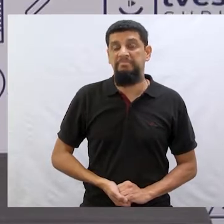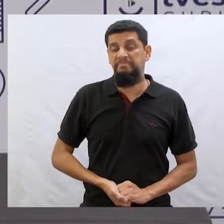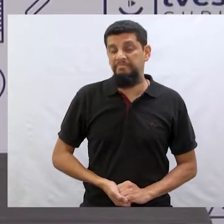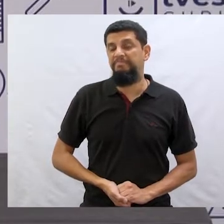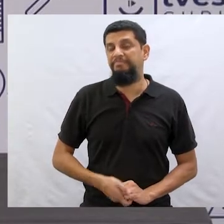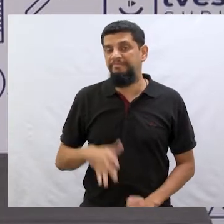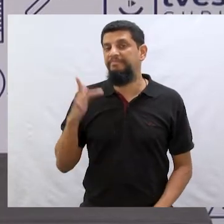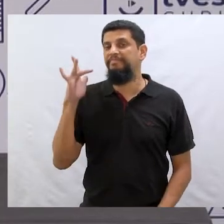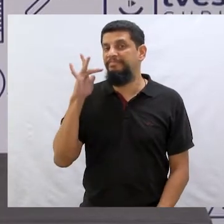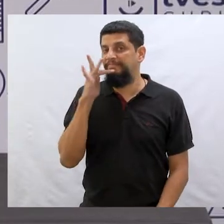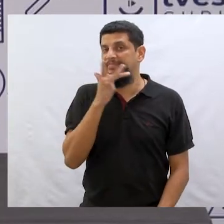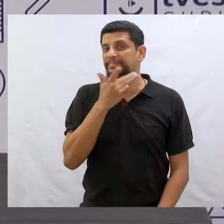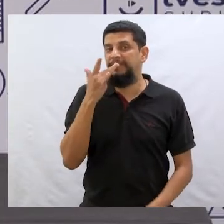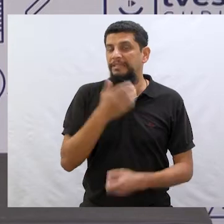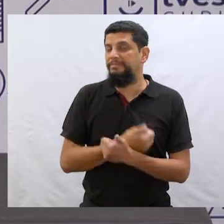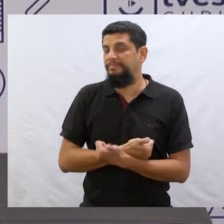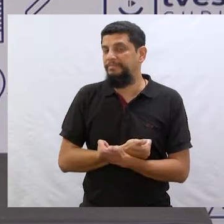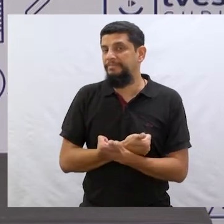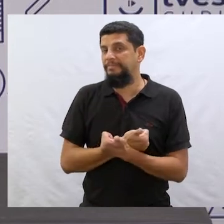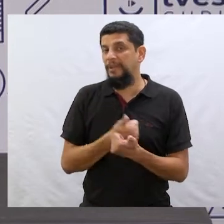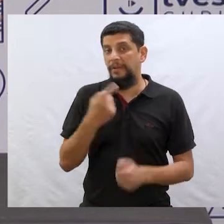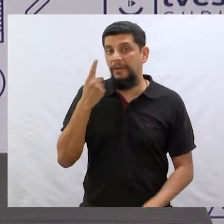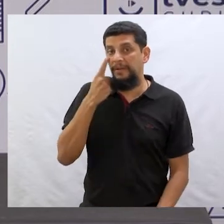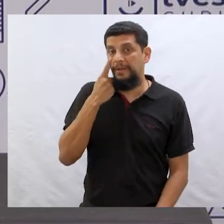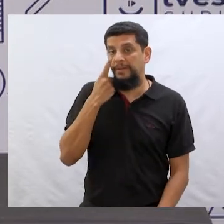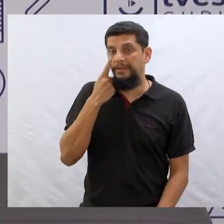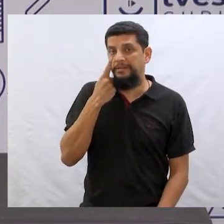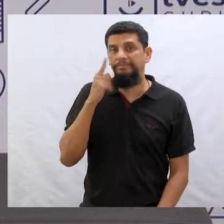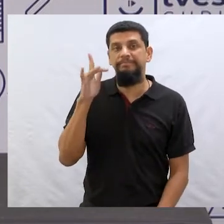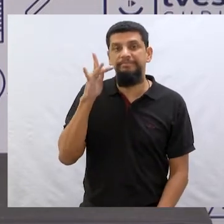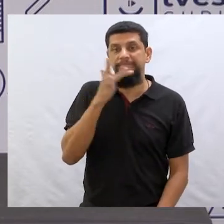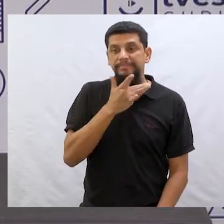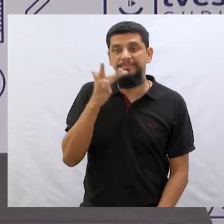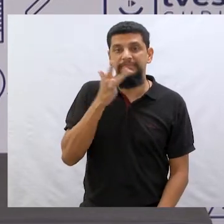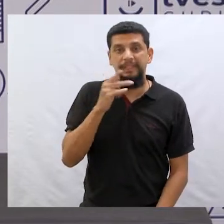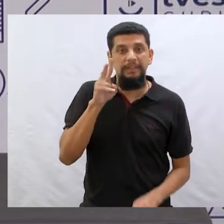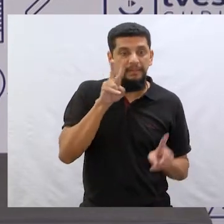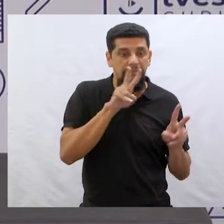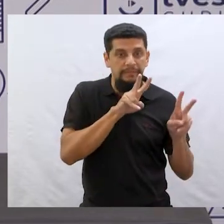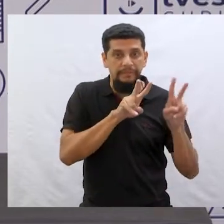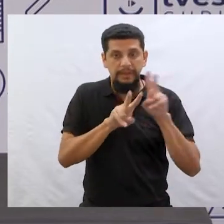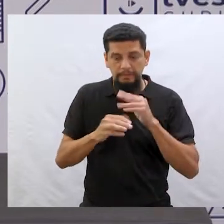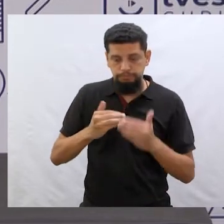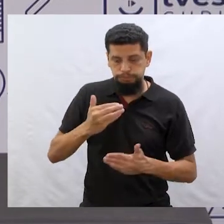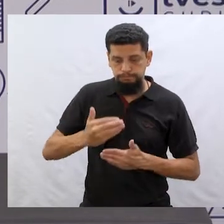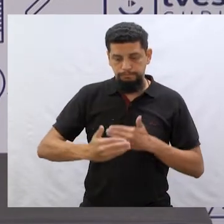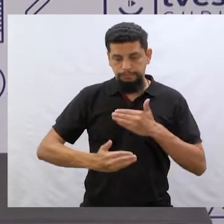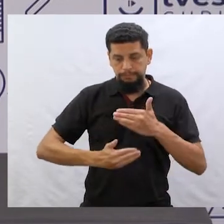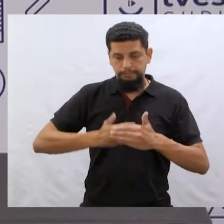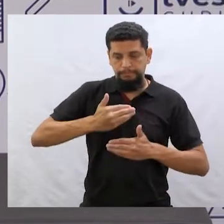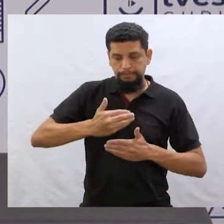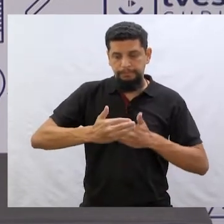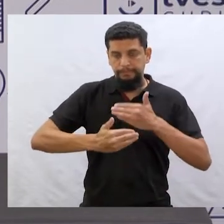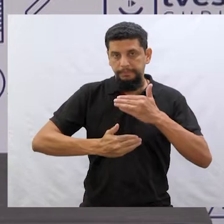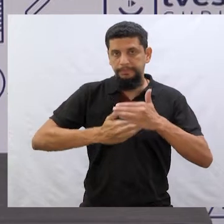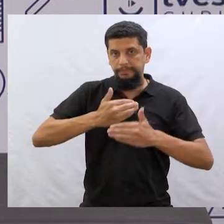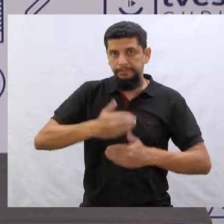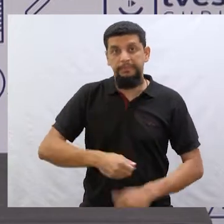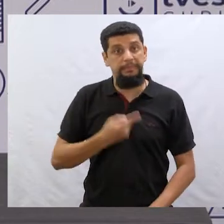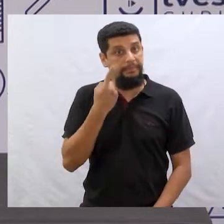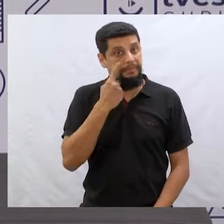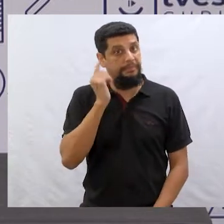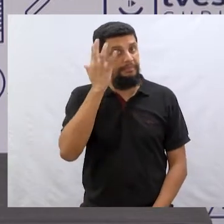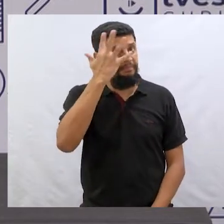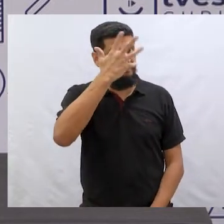Que delícia, Silvia! Olha que gostoso que foi poder ver esse processo em casa. E veja,